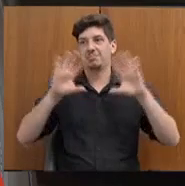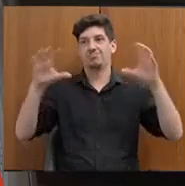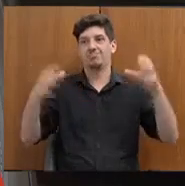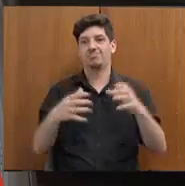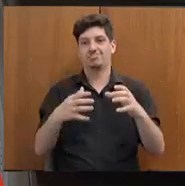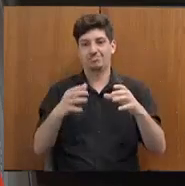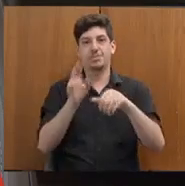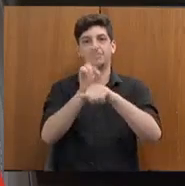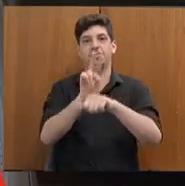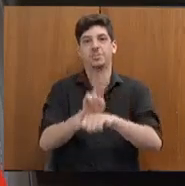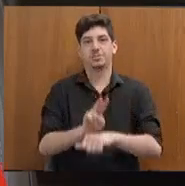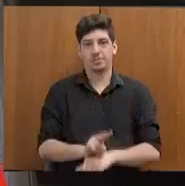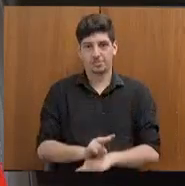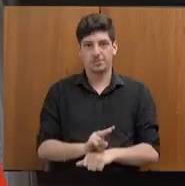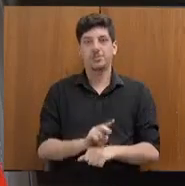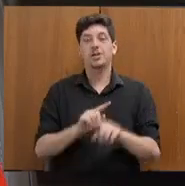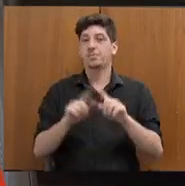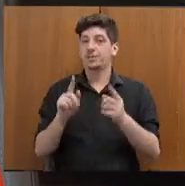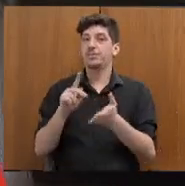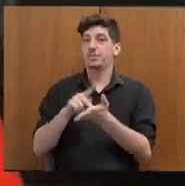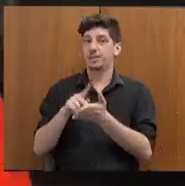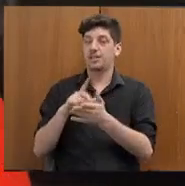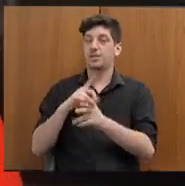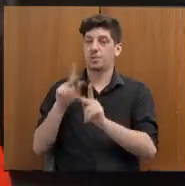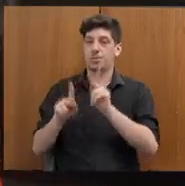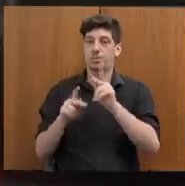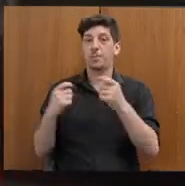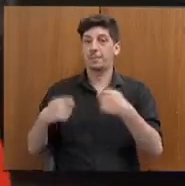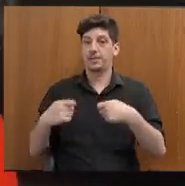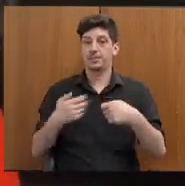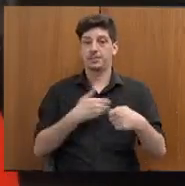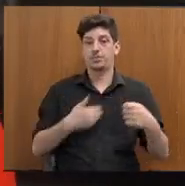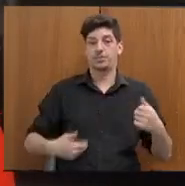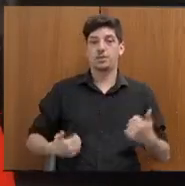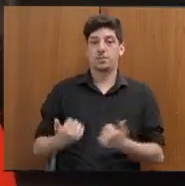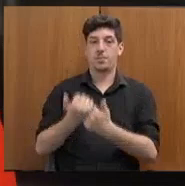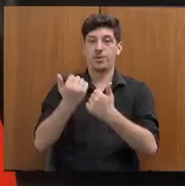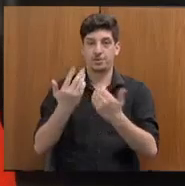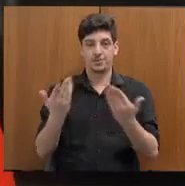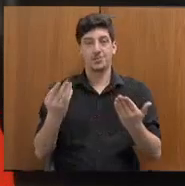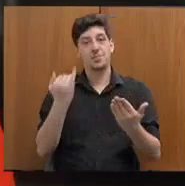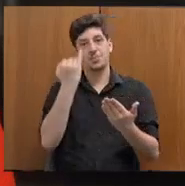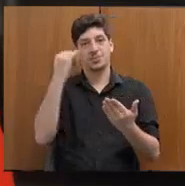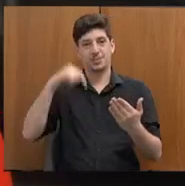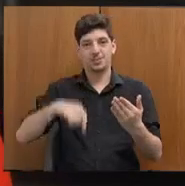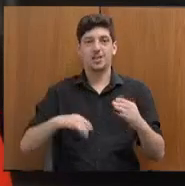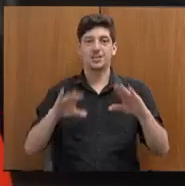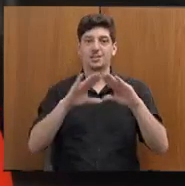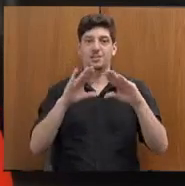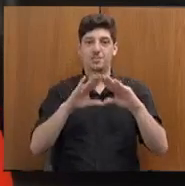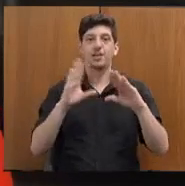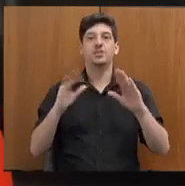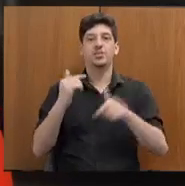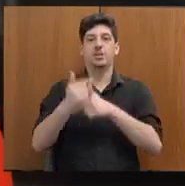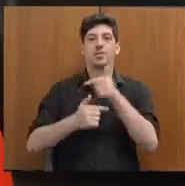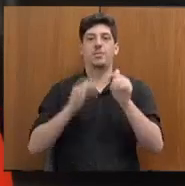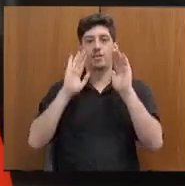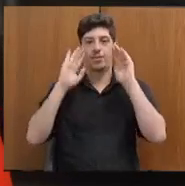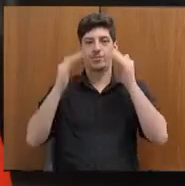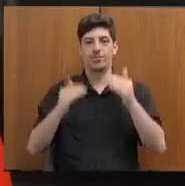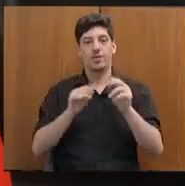apoio do Estado. Então, acho que é importante... Aqui na casa, nós também já fizemos algumas atividades relacionadas a esse tema.